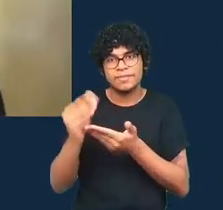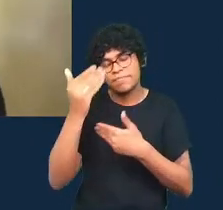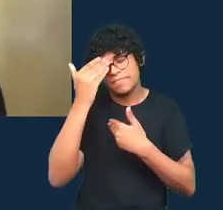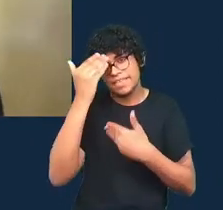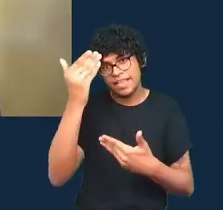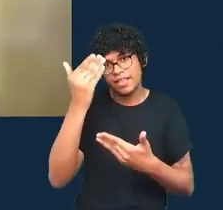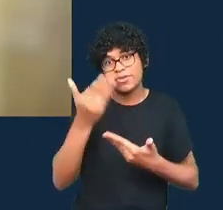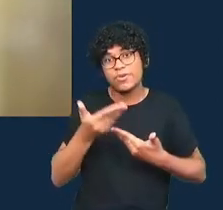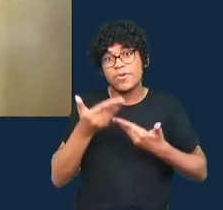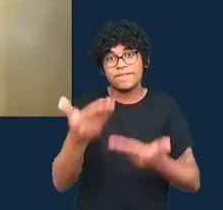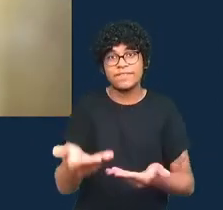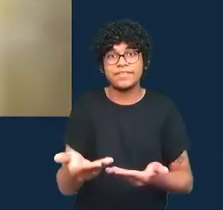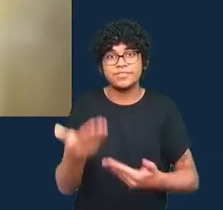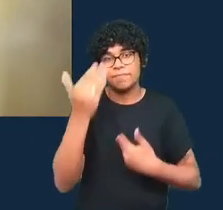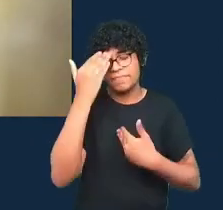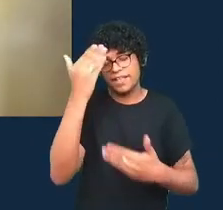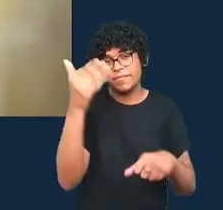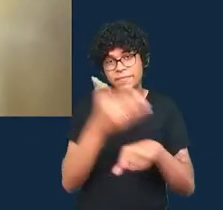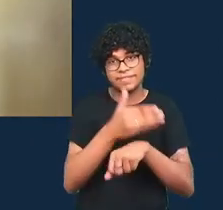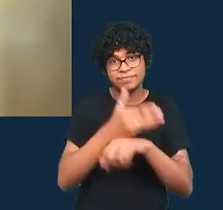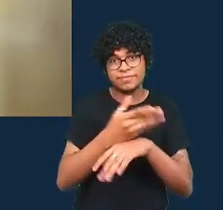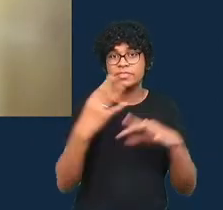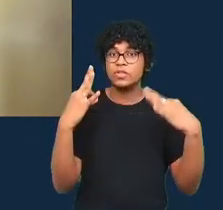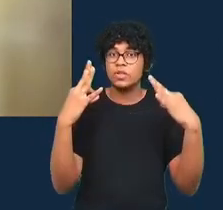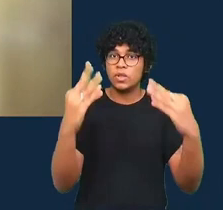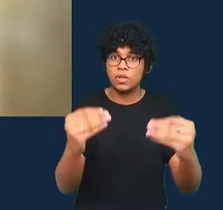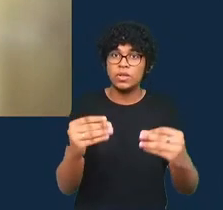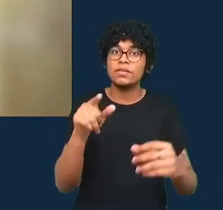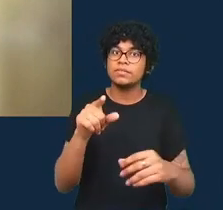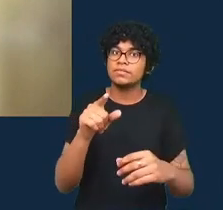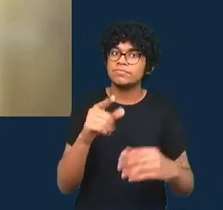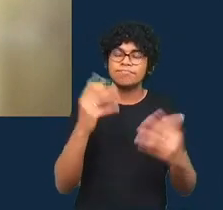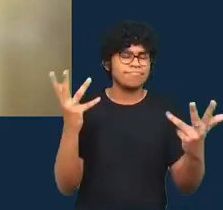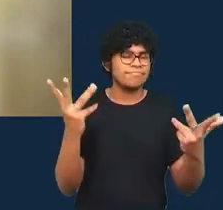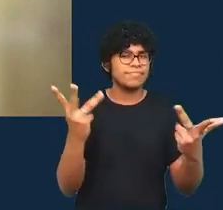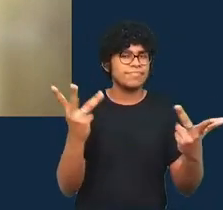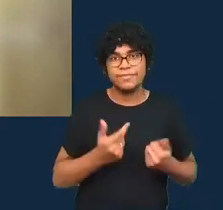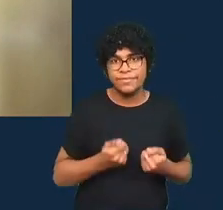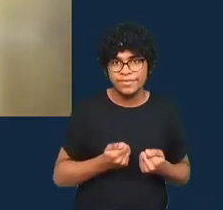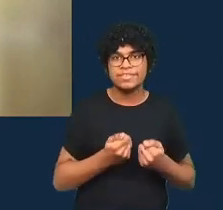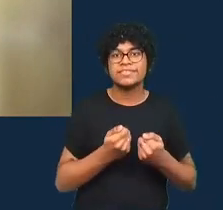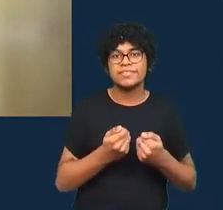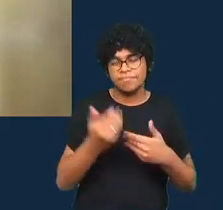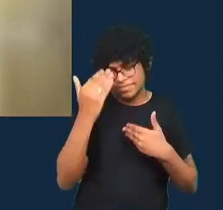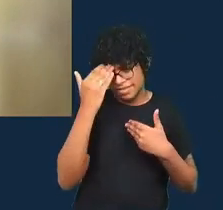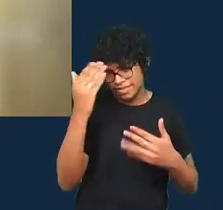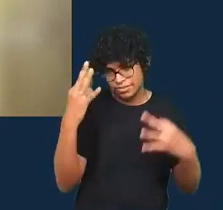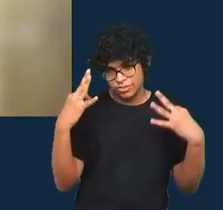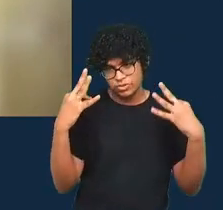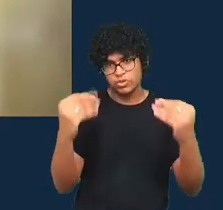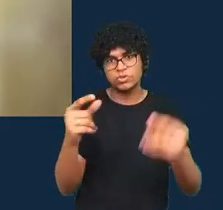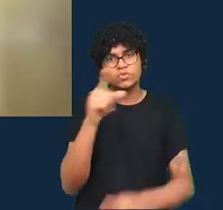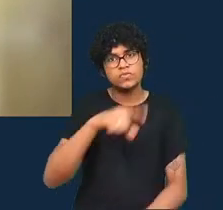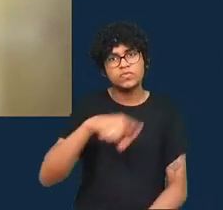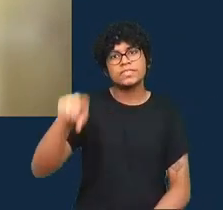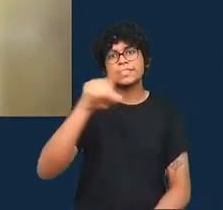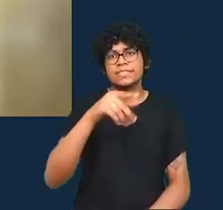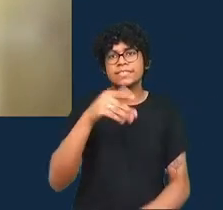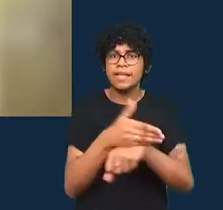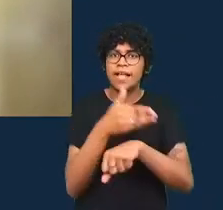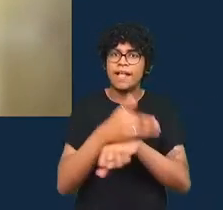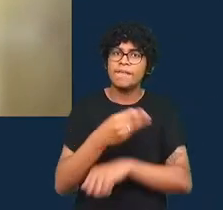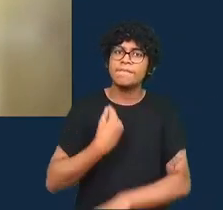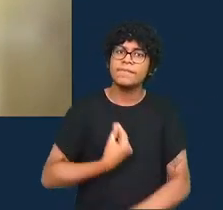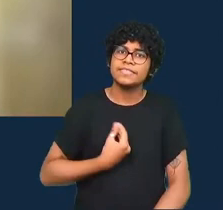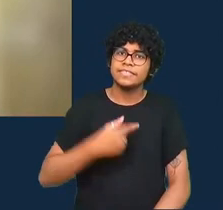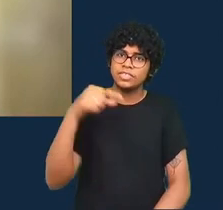convite muito obrigada pela participação de todos a sessão foi maravilhosa obrigado a todos por estarem conosco aqui nessa